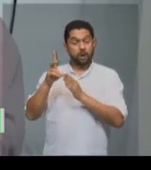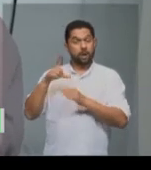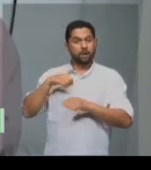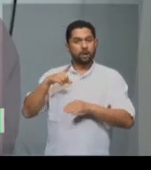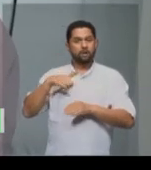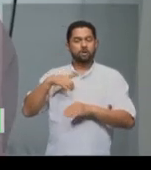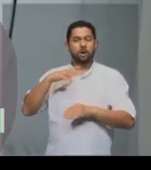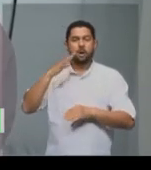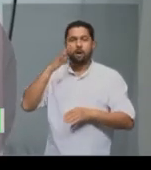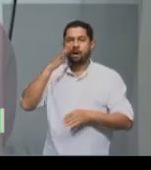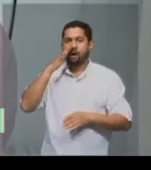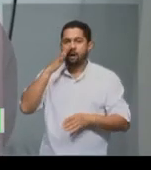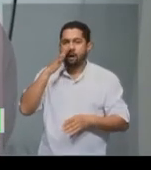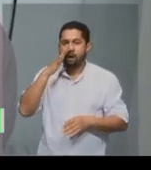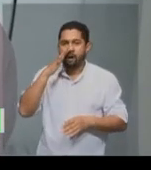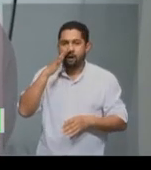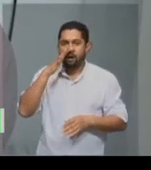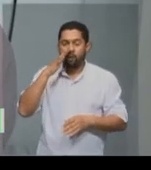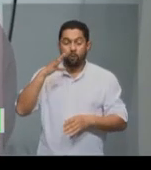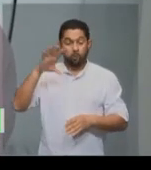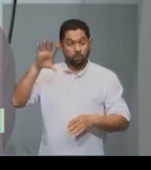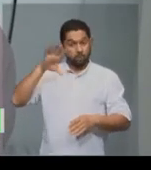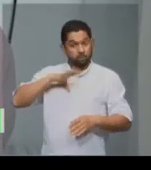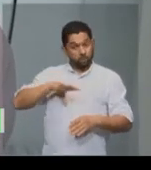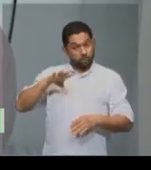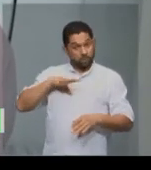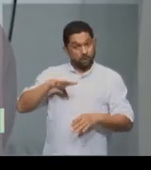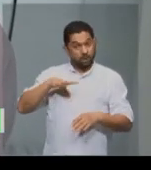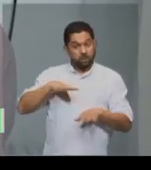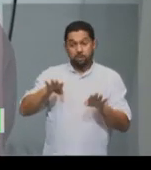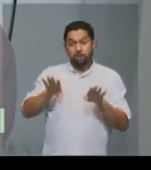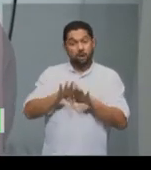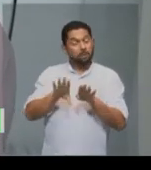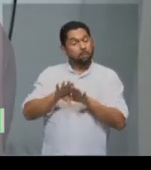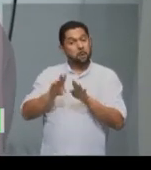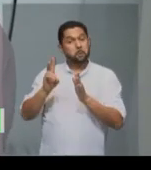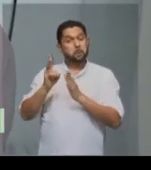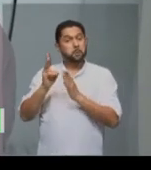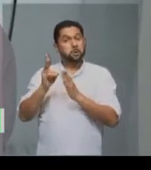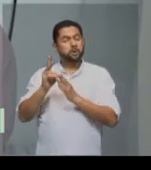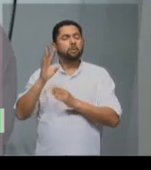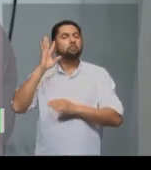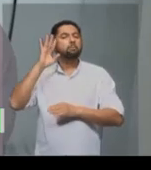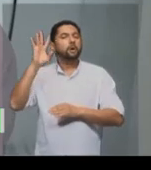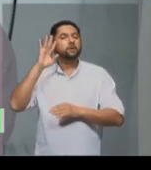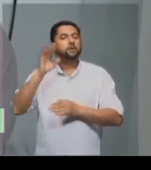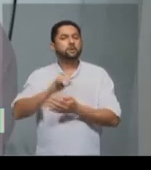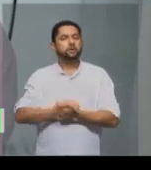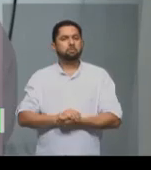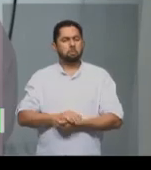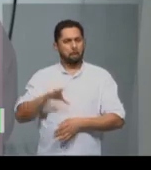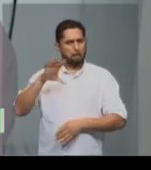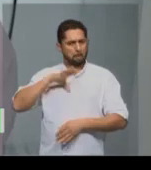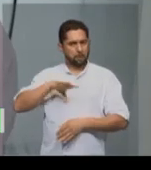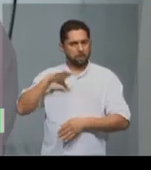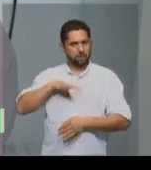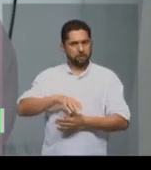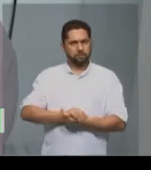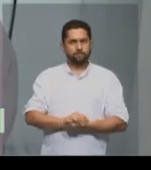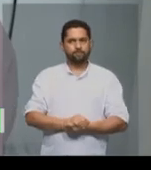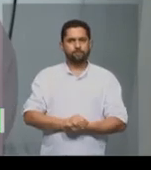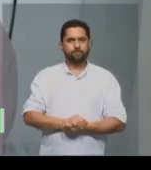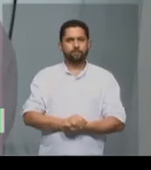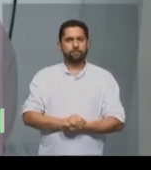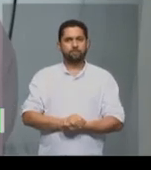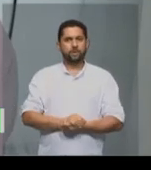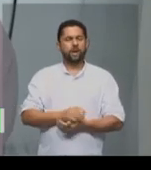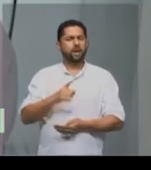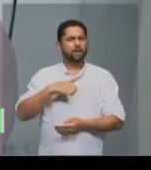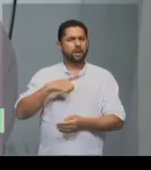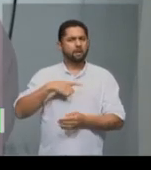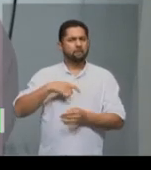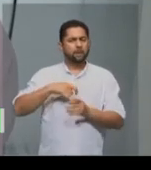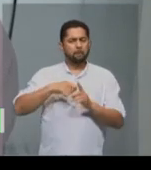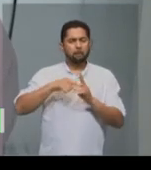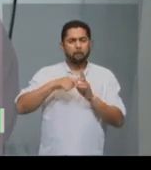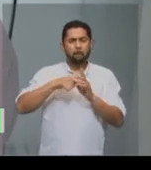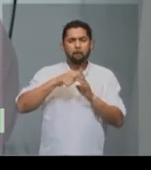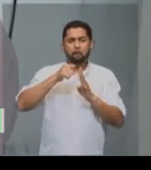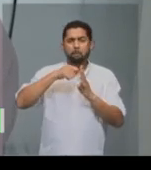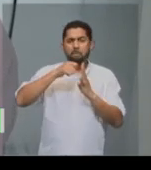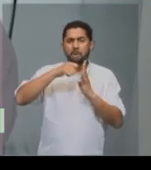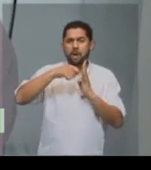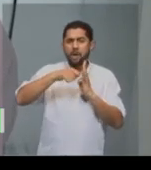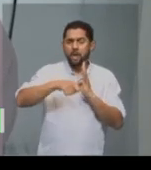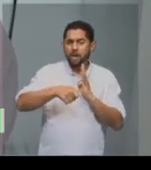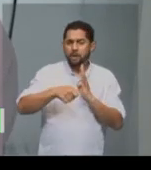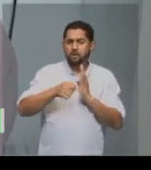dos portugueses quanto para os indígenas. tenta imaginar um português. Ele ficou meses no navio, aí chega numa